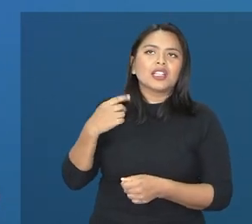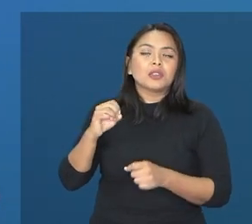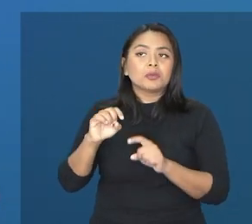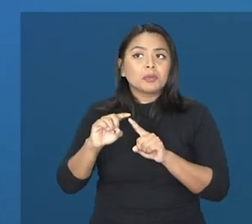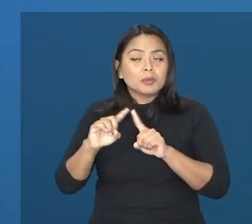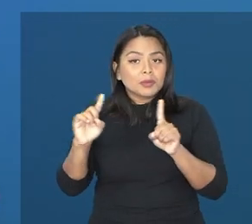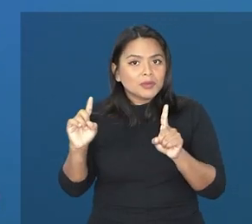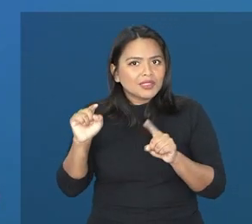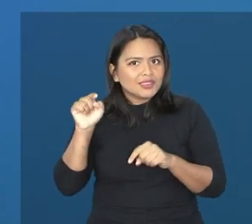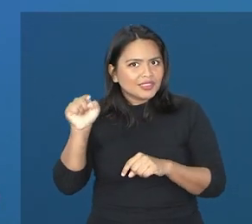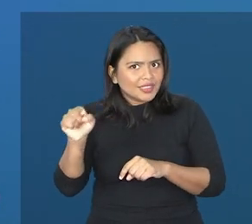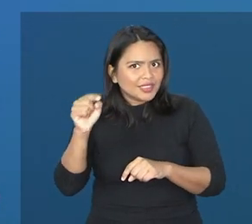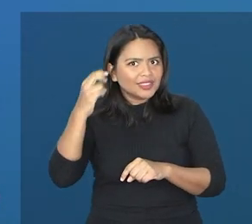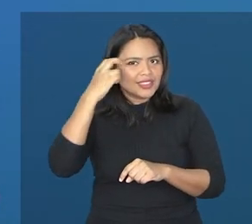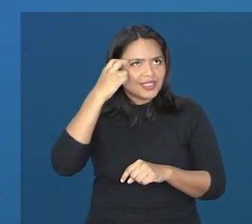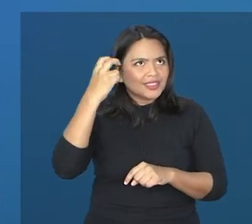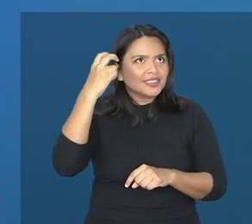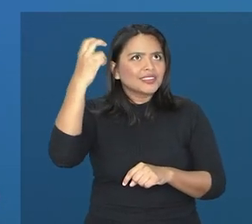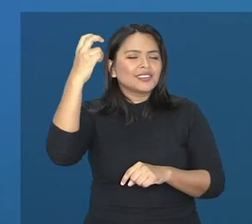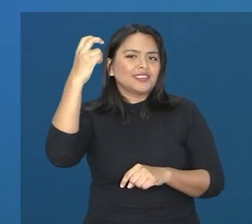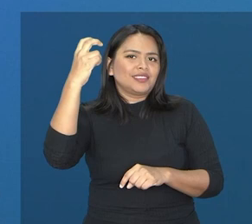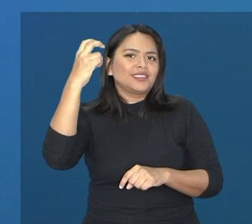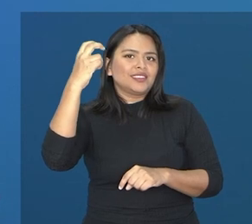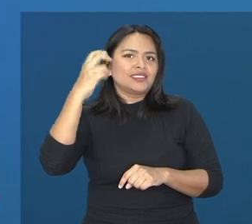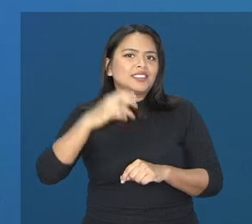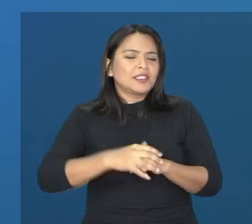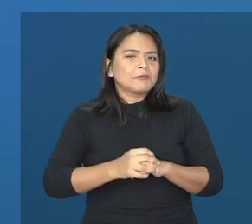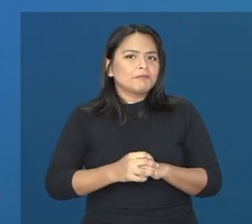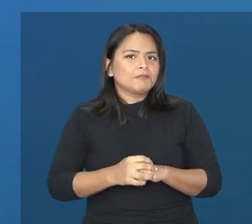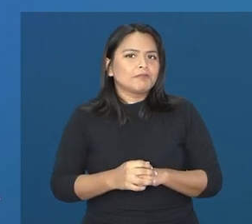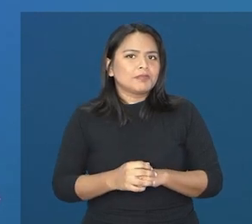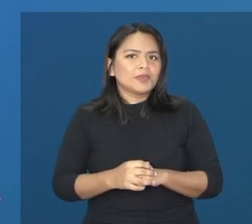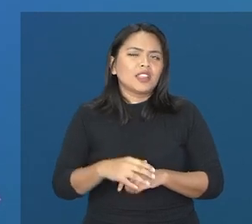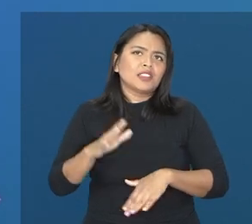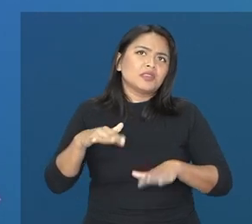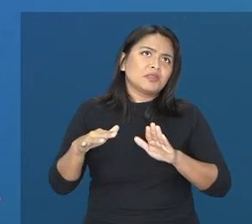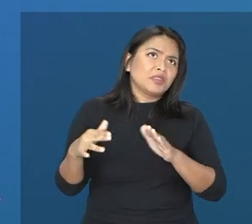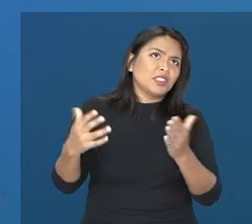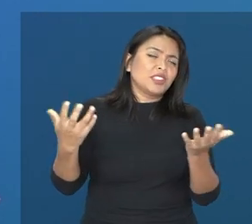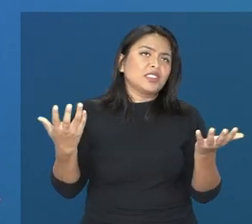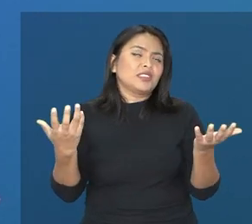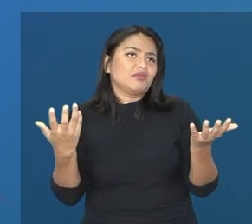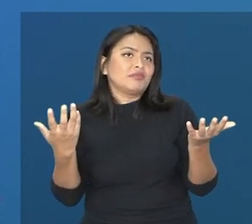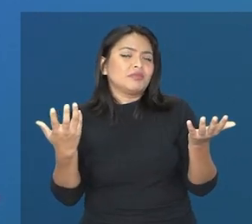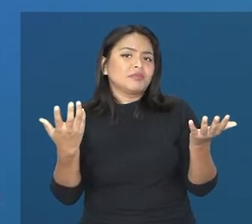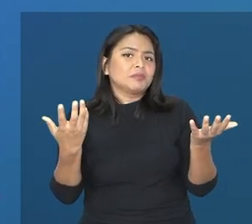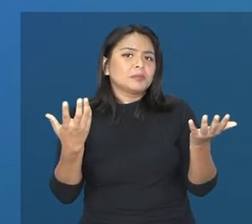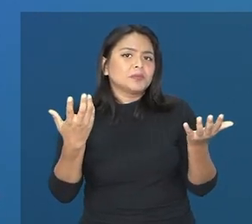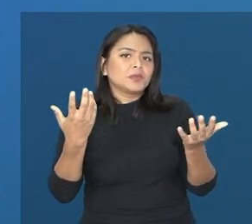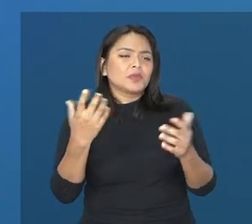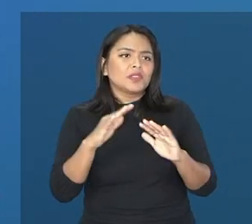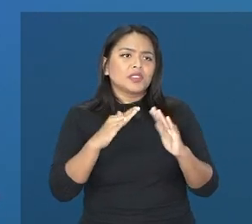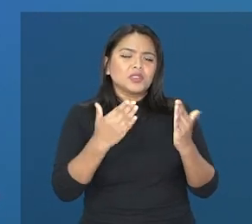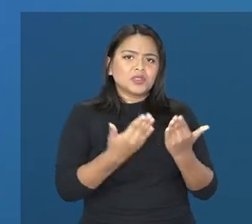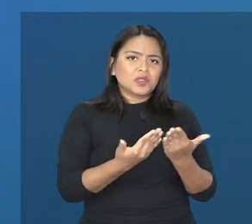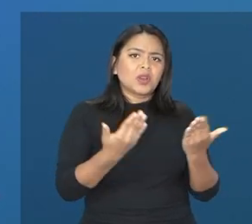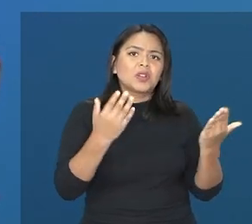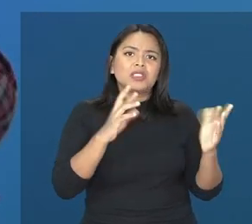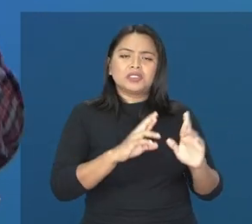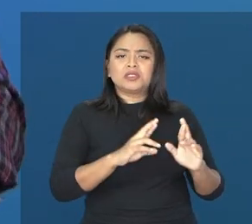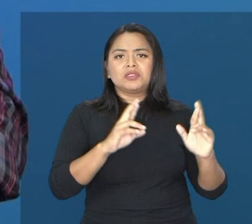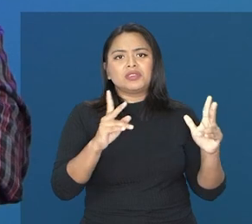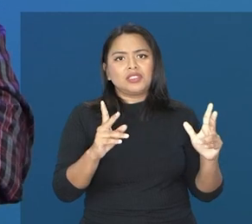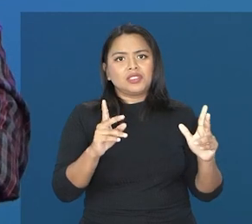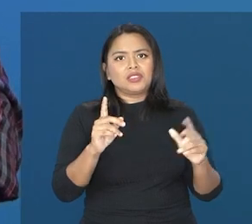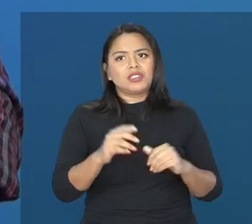aluno que é criativo produtivo, que nem sempre tem um bom desempenho acadêmico, mas ele é criativo, produtivo,